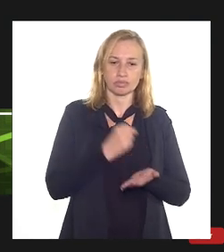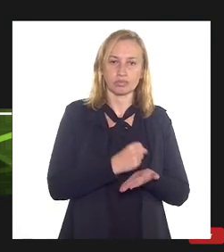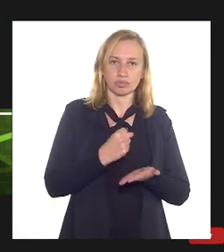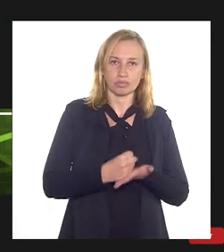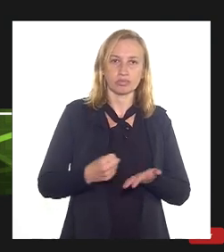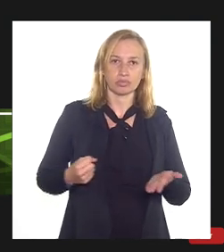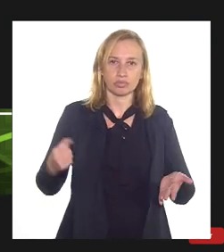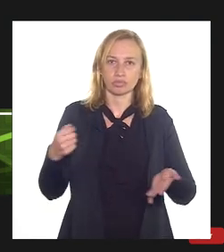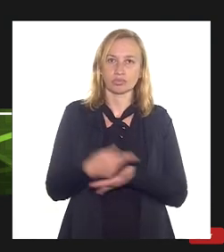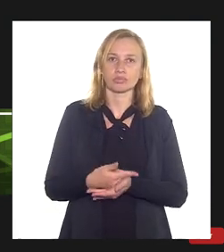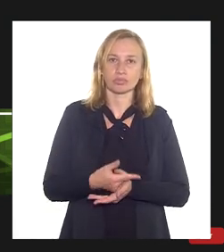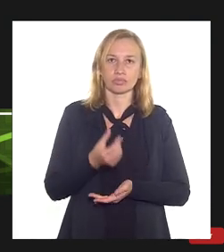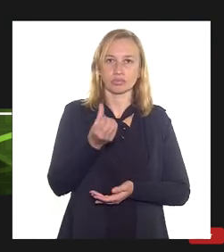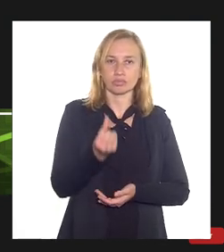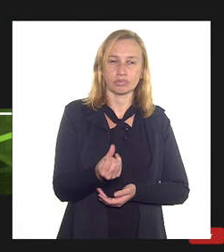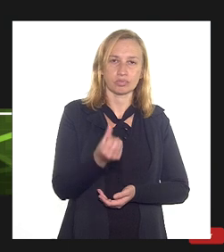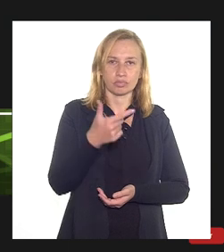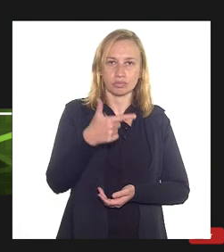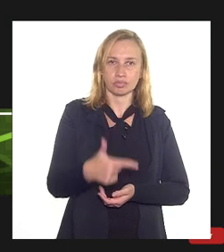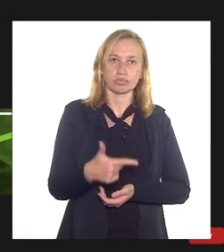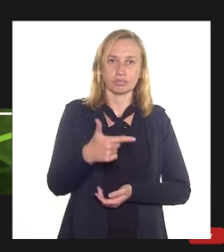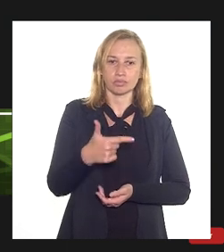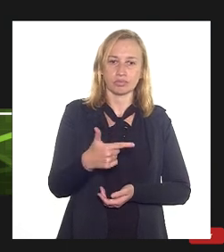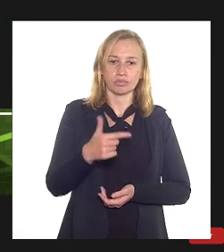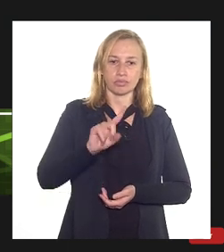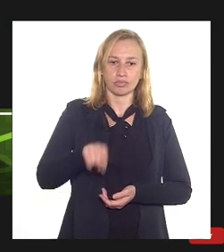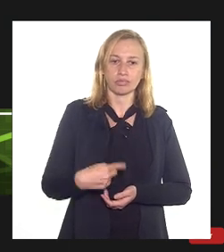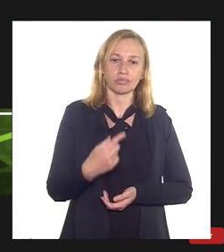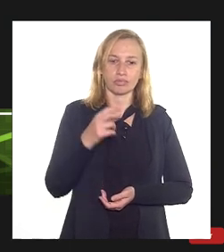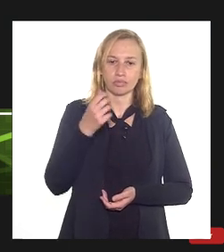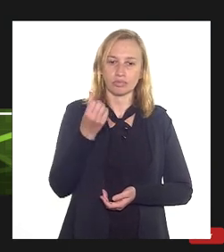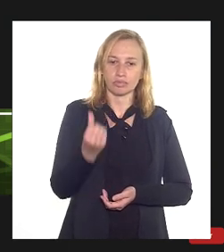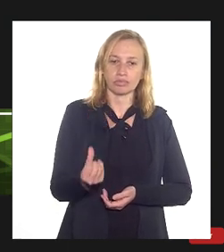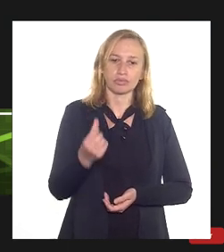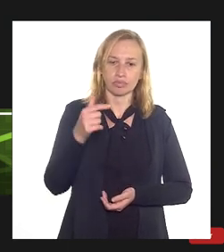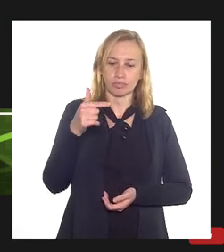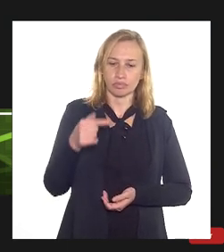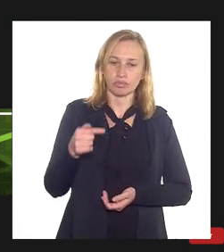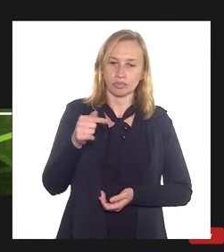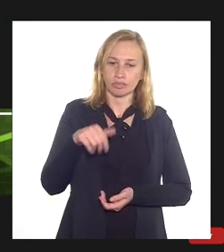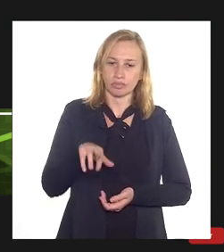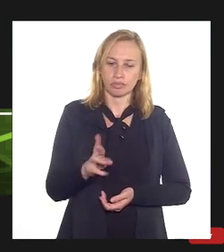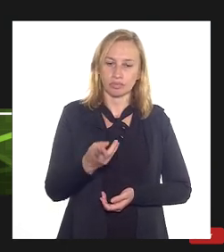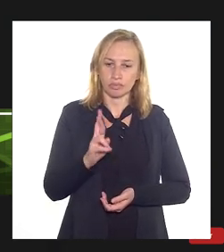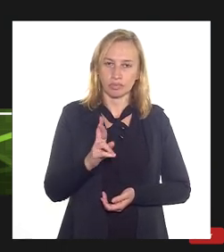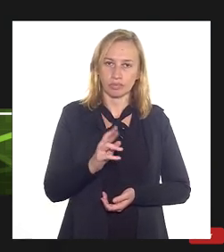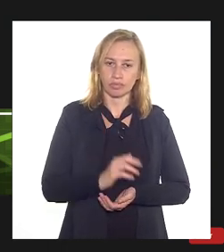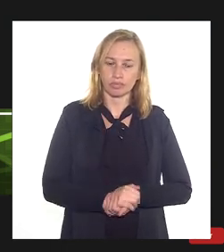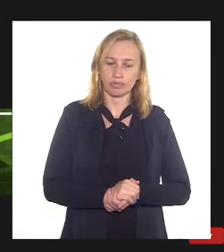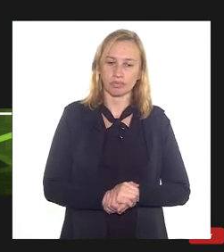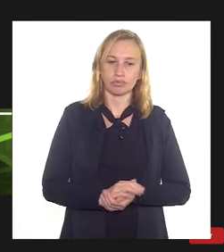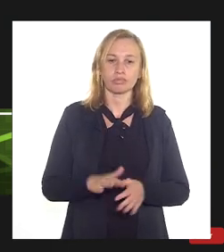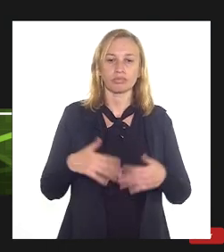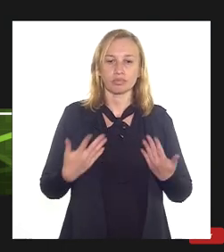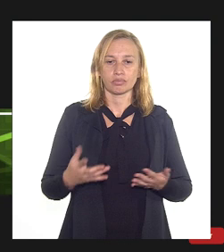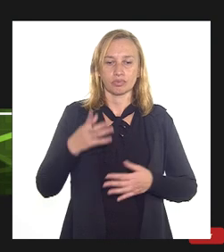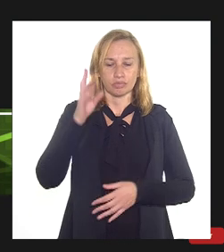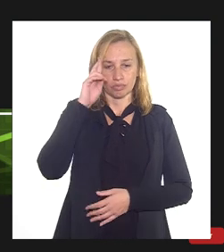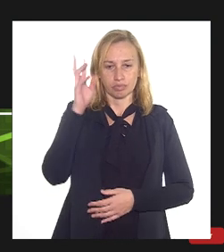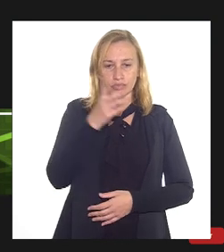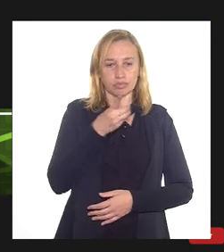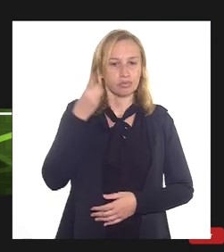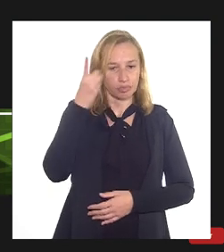indevidos no valor de R$ 62,67 bilhões. Portanto, senhor deputado,